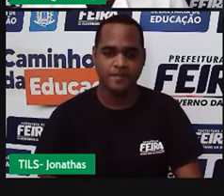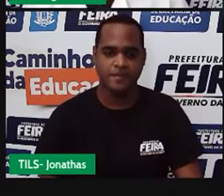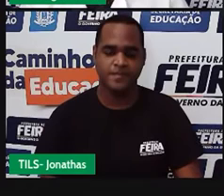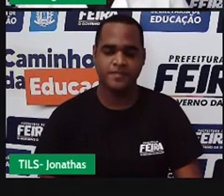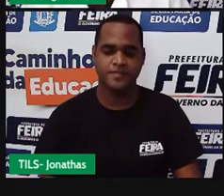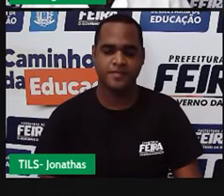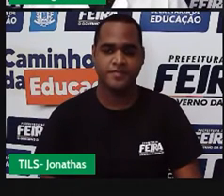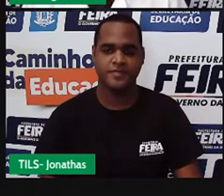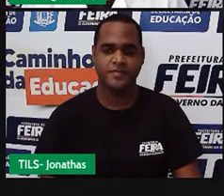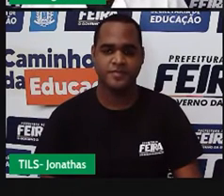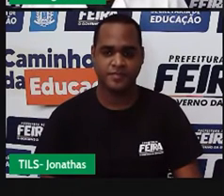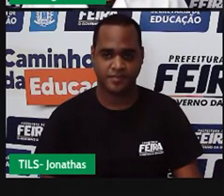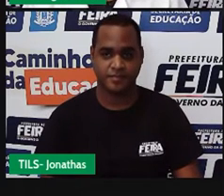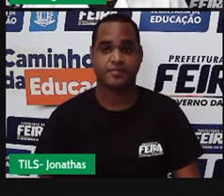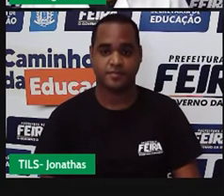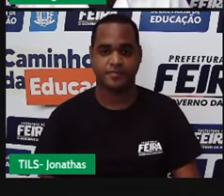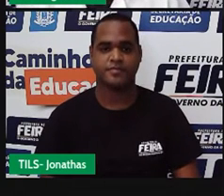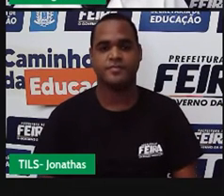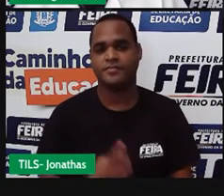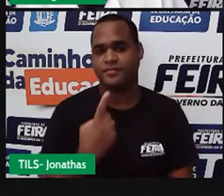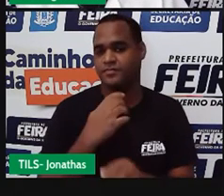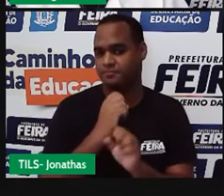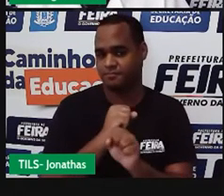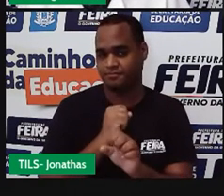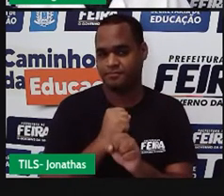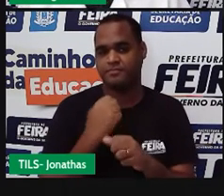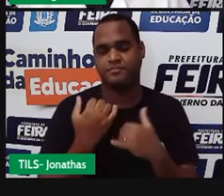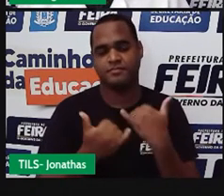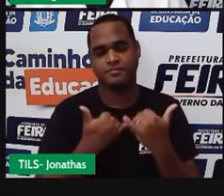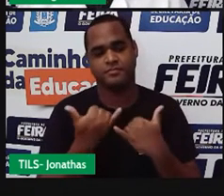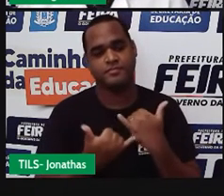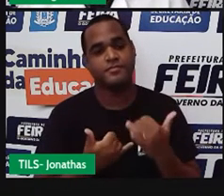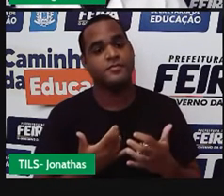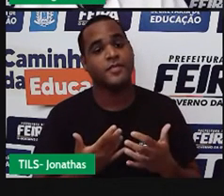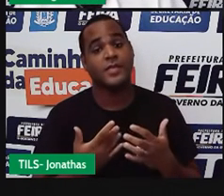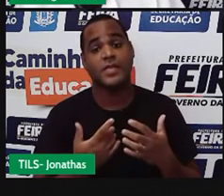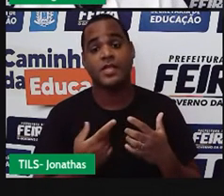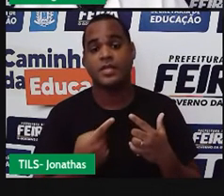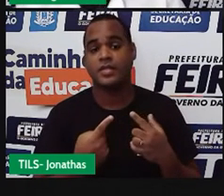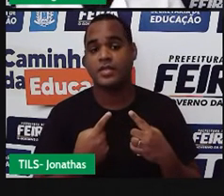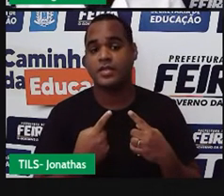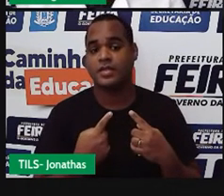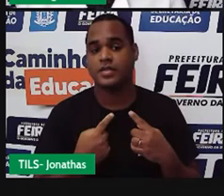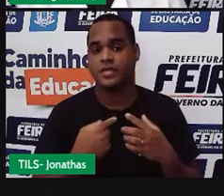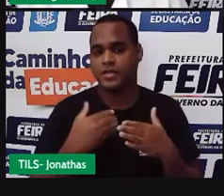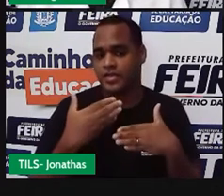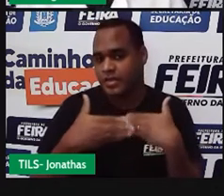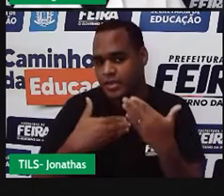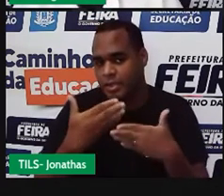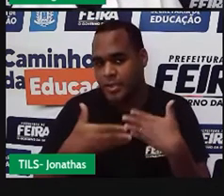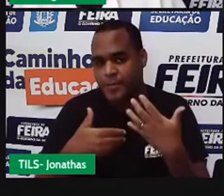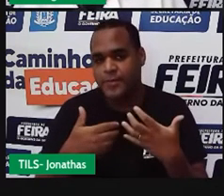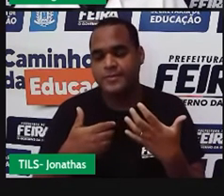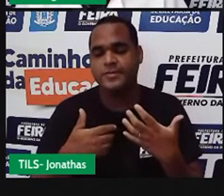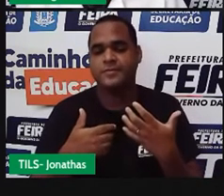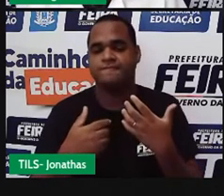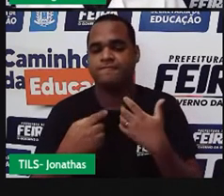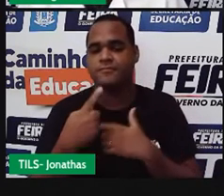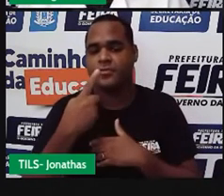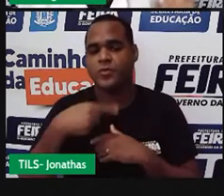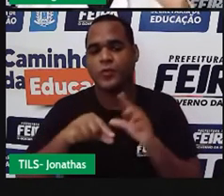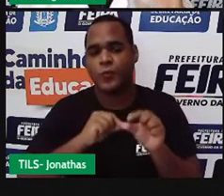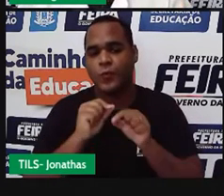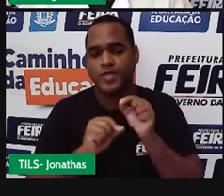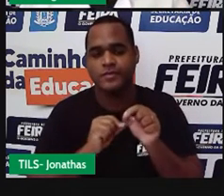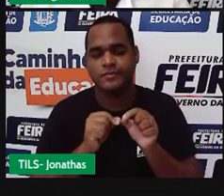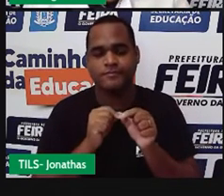Vamos somar as quantidades de brinquedos. brinquedos. E depois, depois, o que é que a faz?